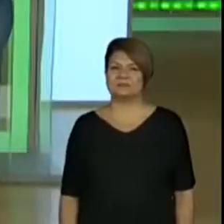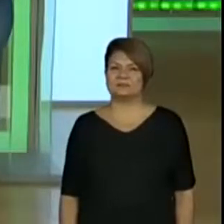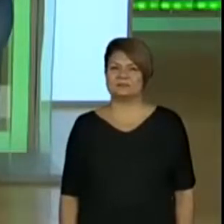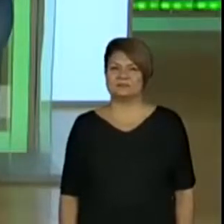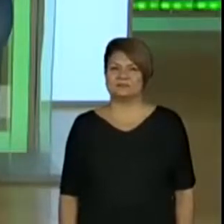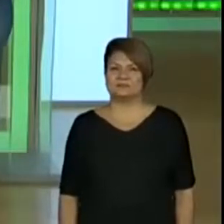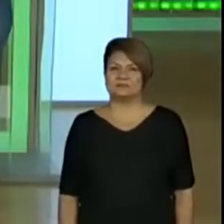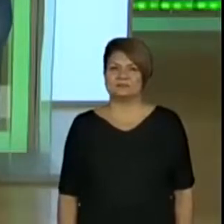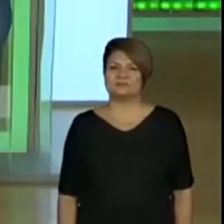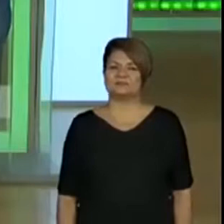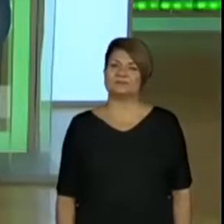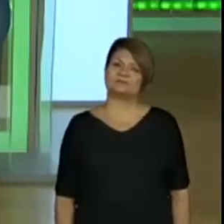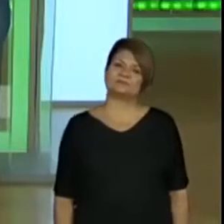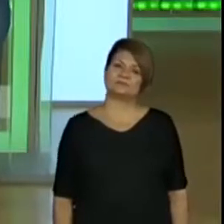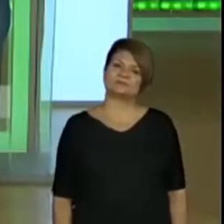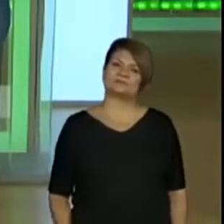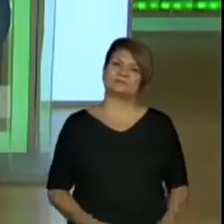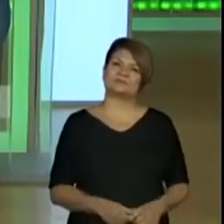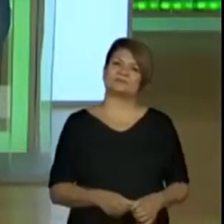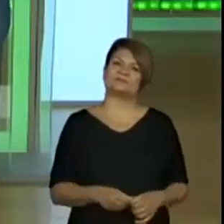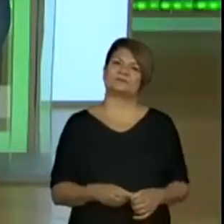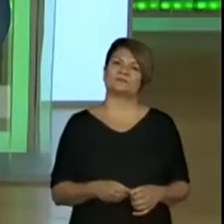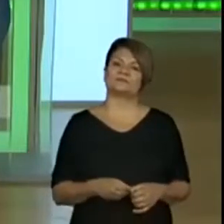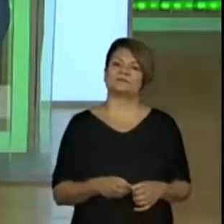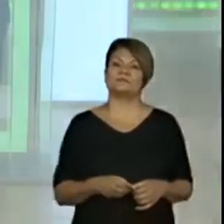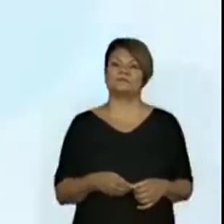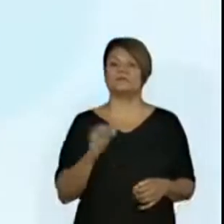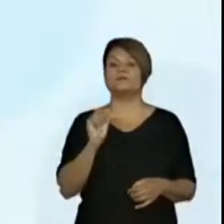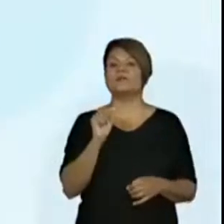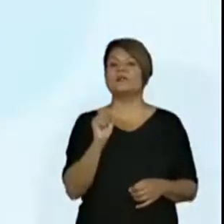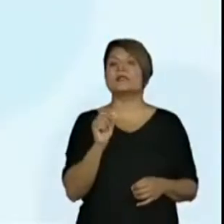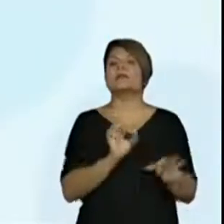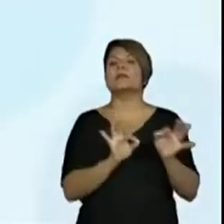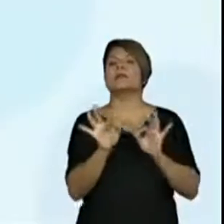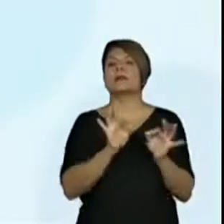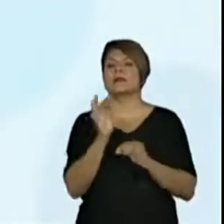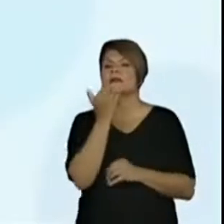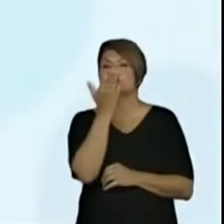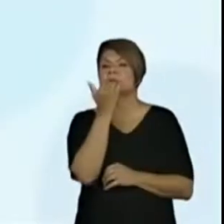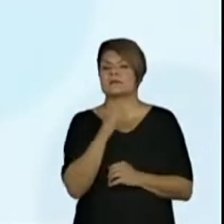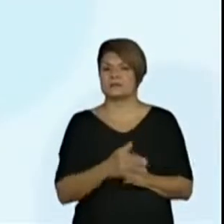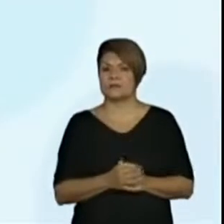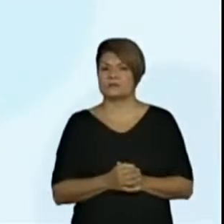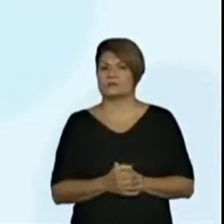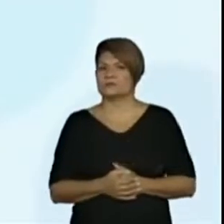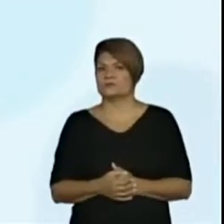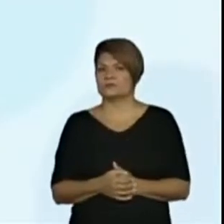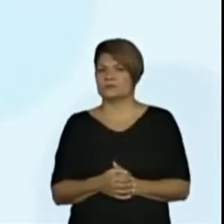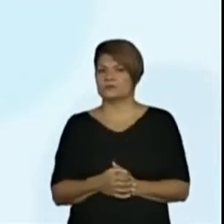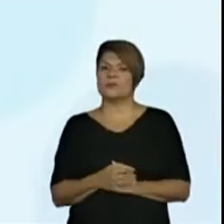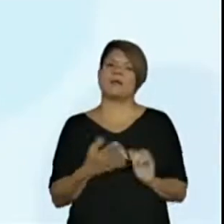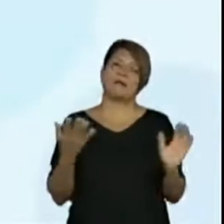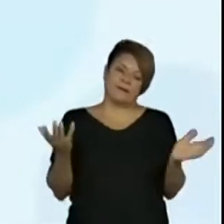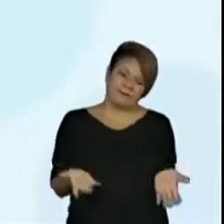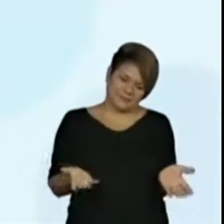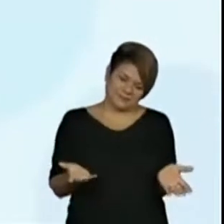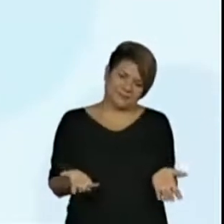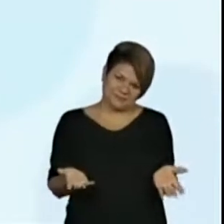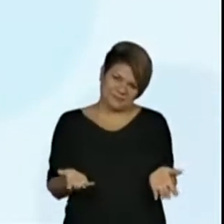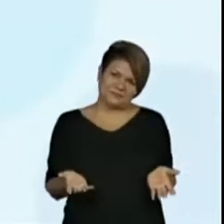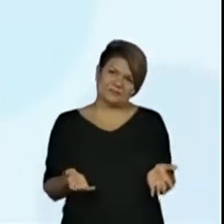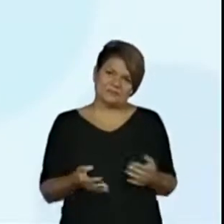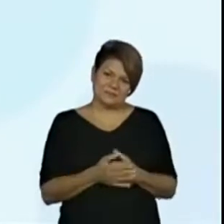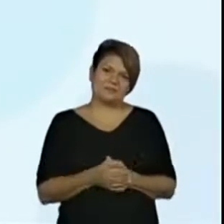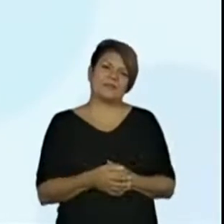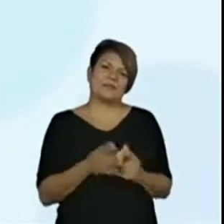O agente, muito bem. E quem prepara a alimentação dos alunos? Agora sim. Quem prepara a alimentação dos